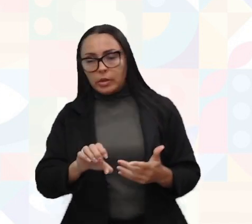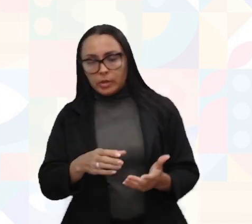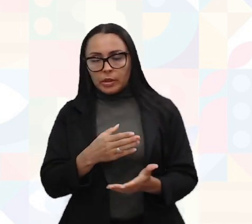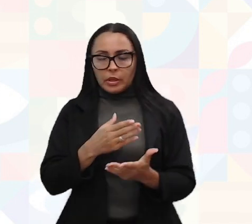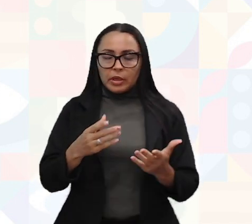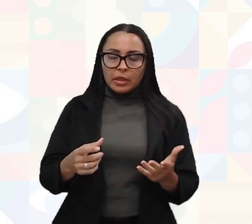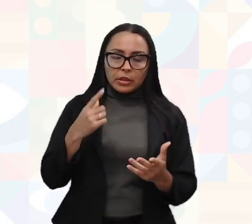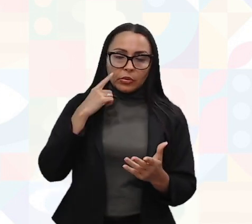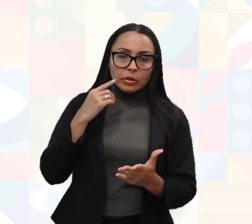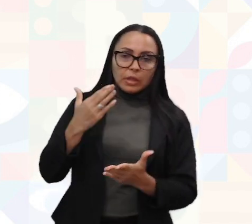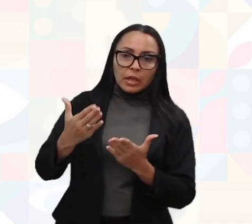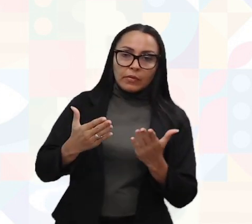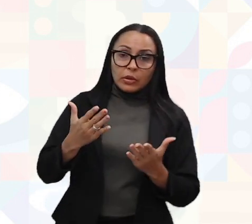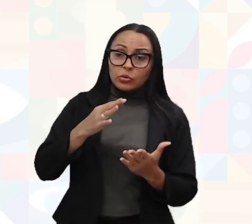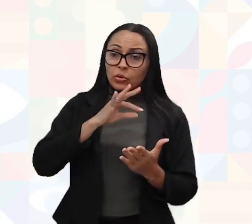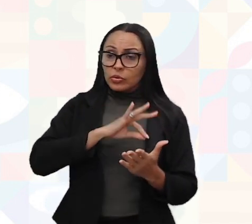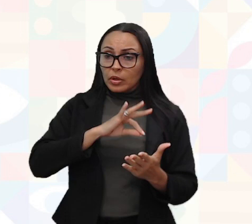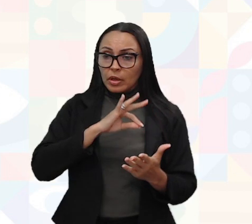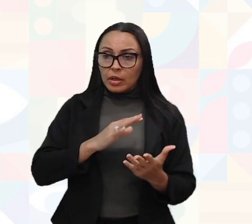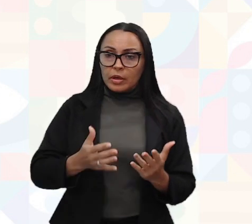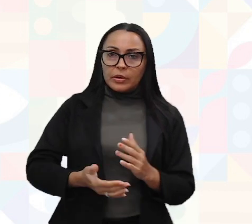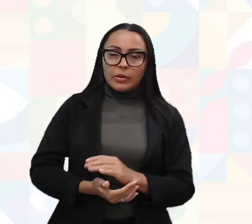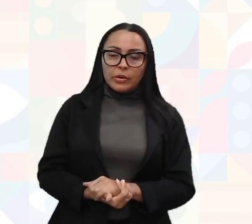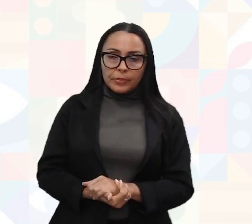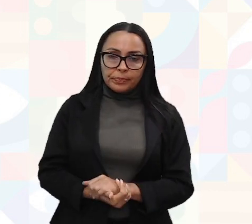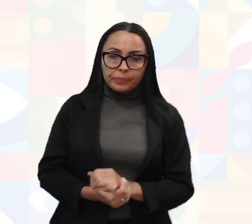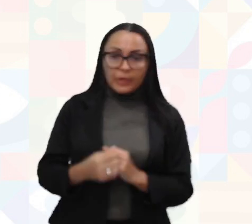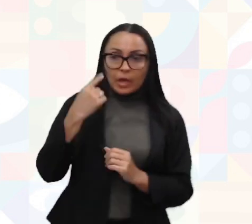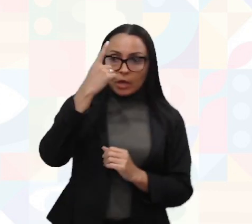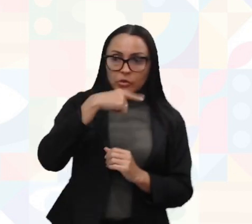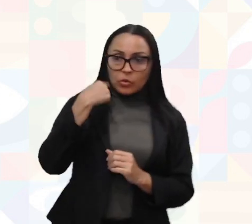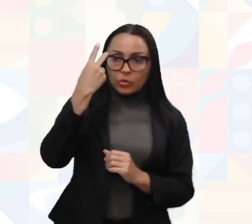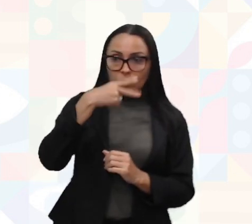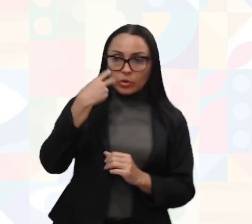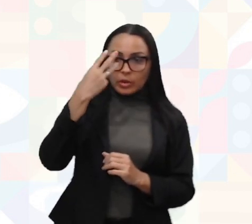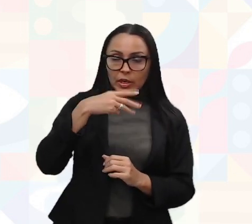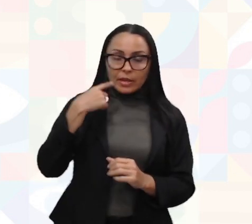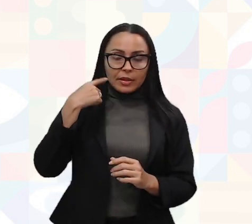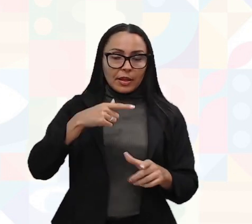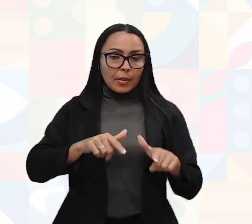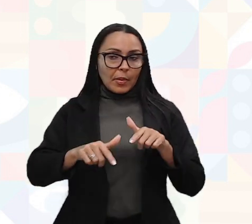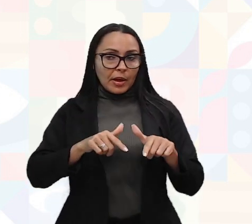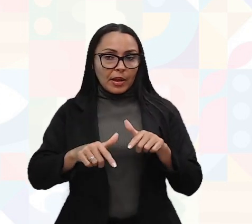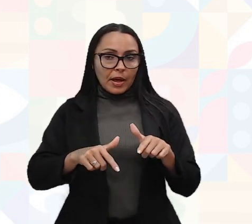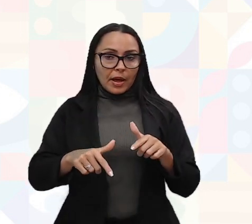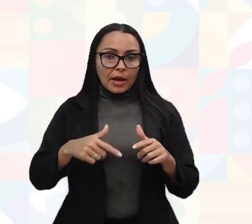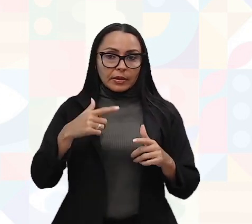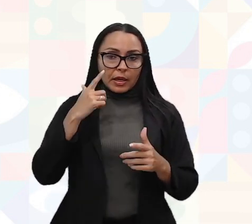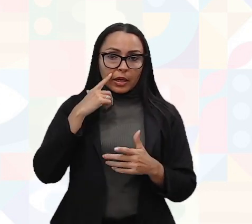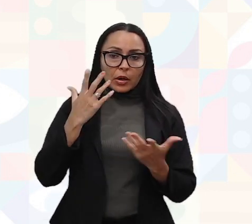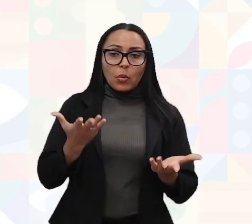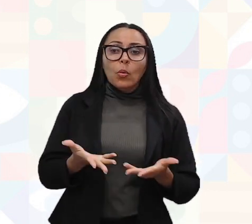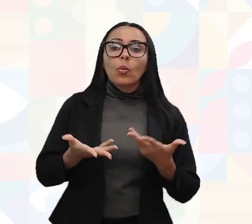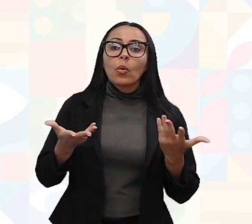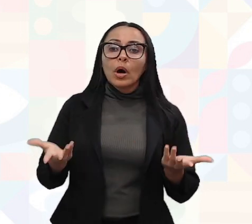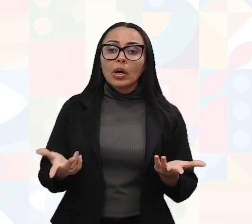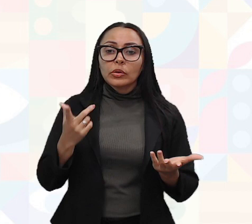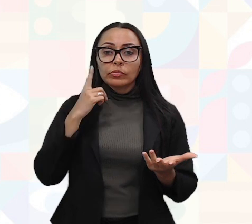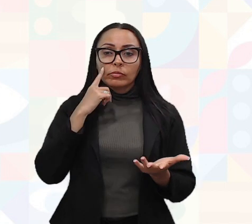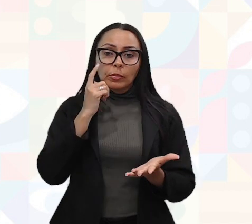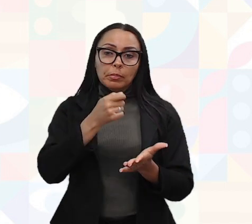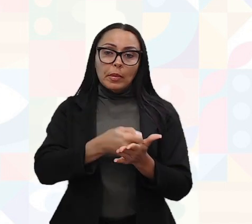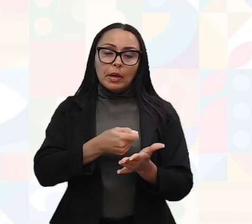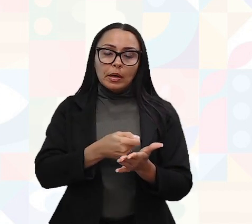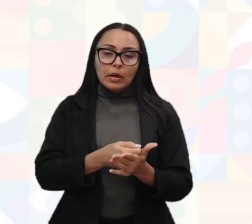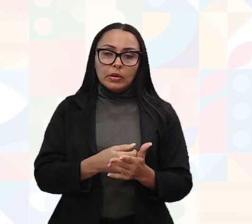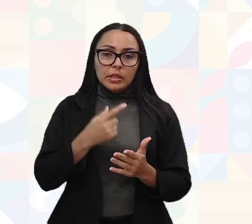serviço, o seu salário. As horas trabalhadas, vocês têm que estar pensando quanto vai cobrar, se vai ter visita